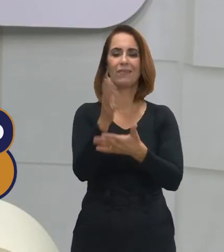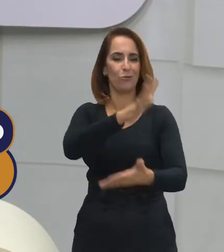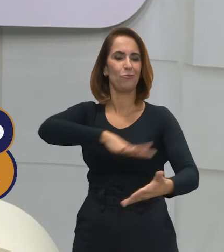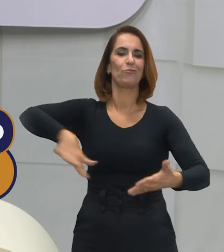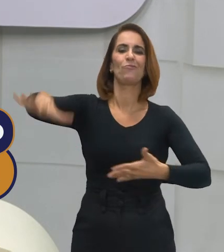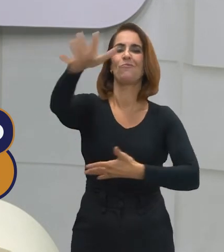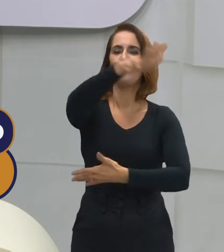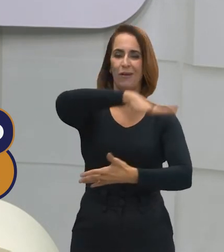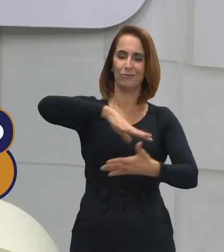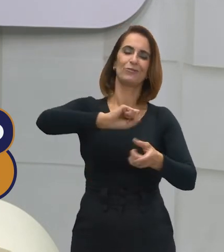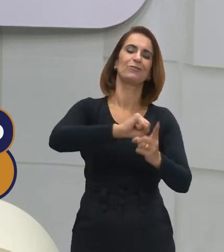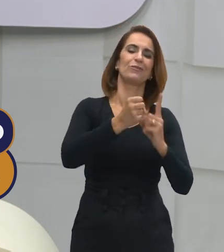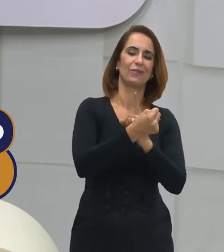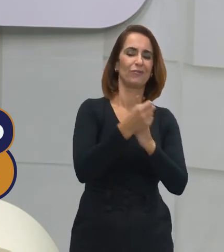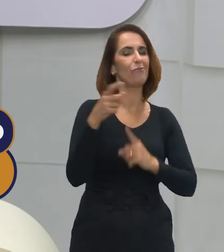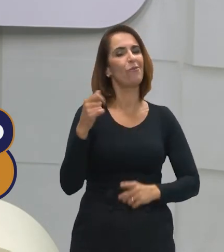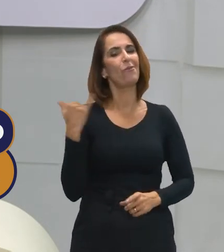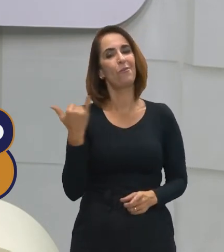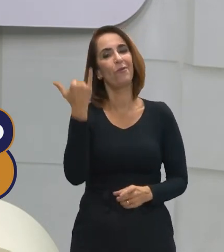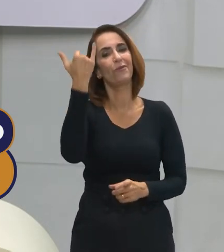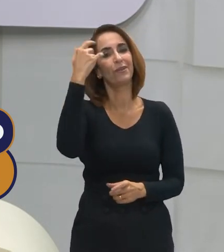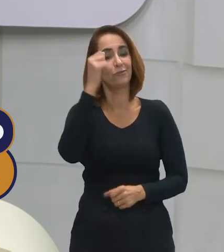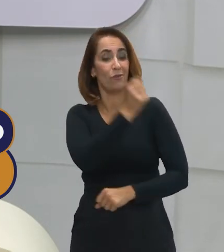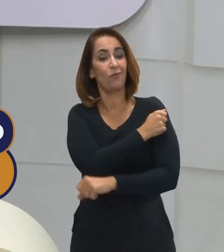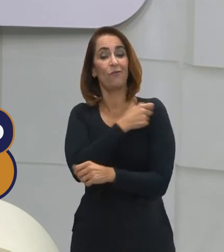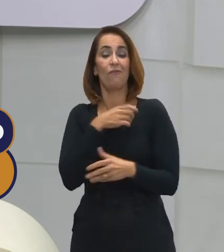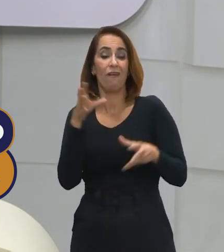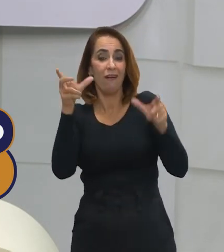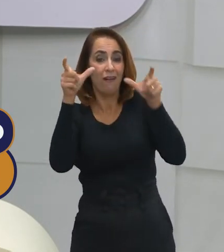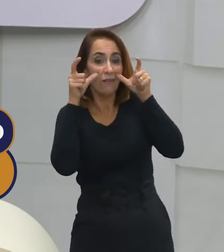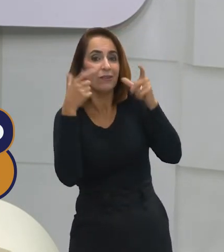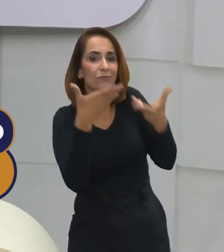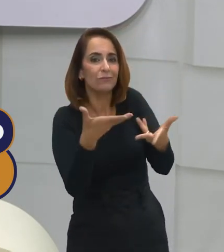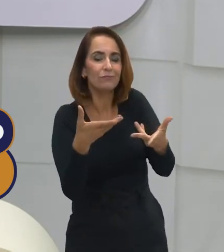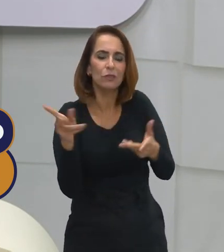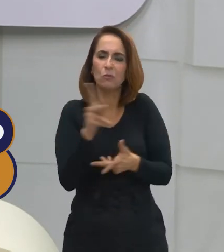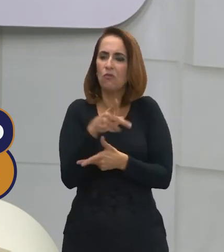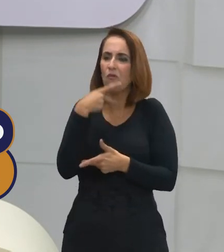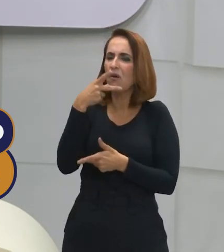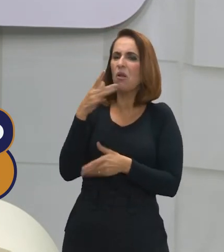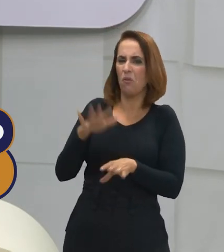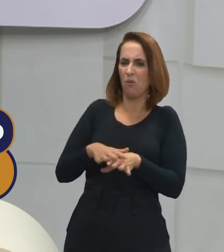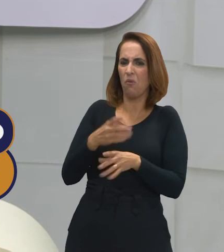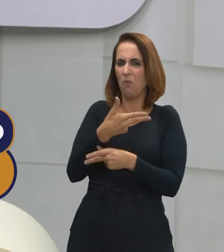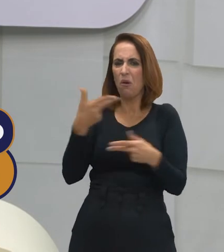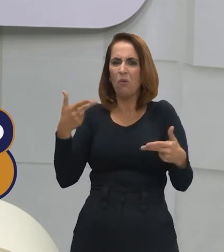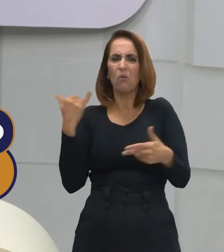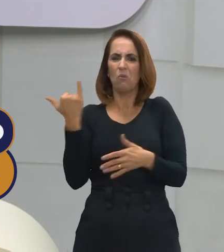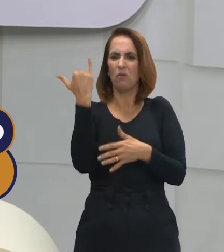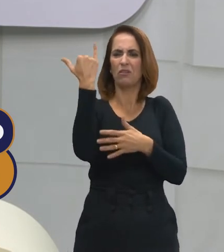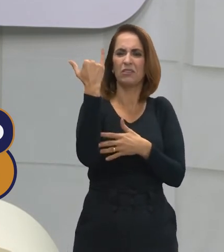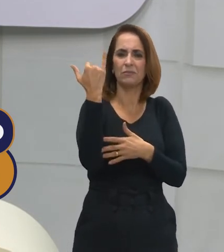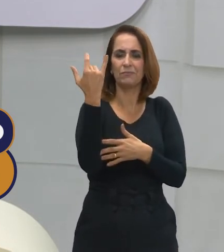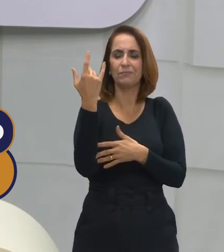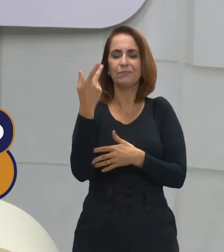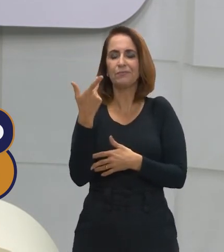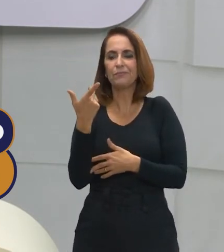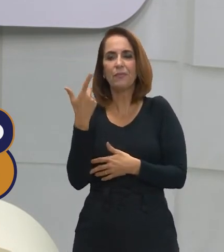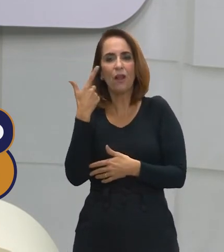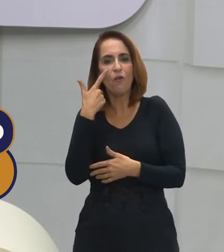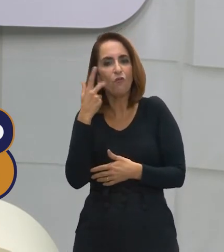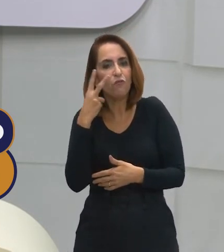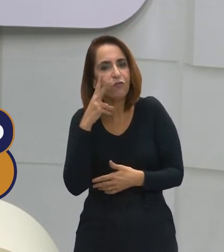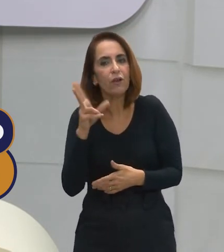espaço geográfico, é importante o aluno também ficar atento a isso. E o professor falou uma coisa muito importante sobre a revisão,